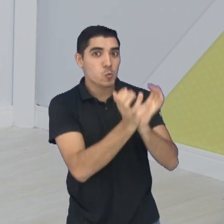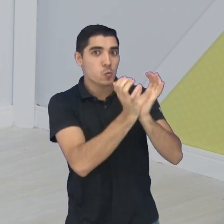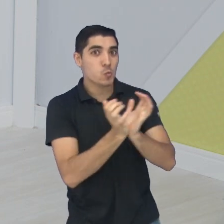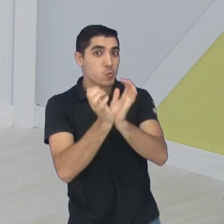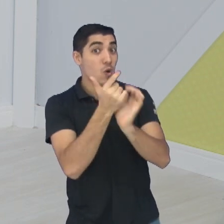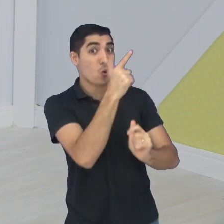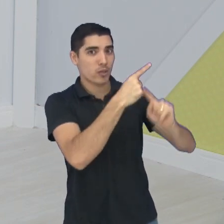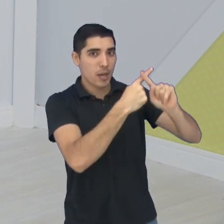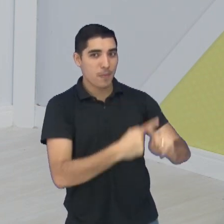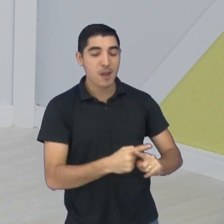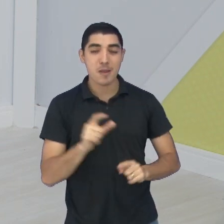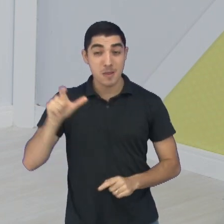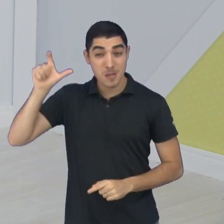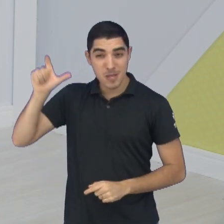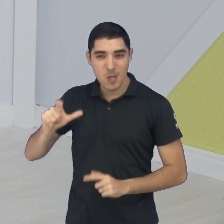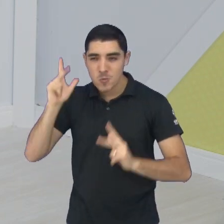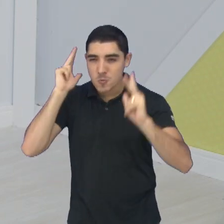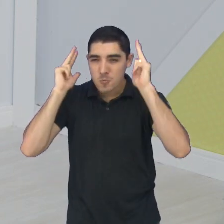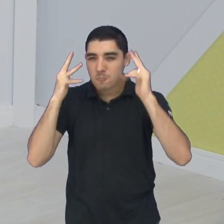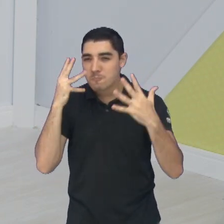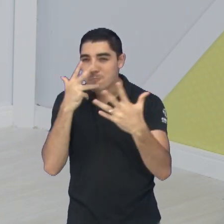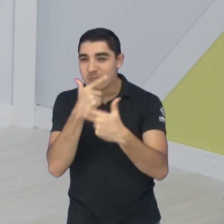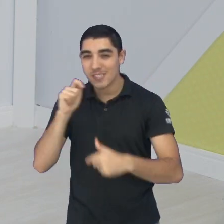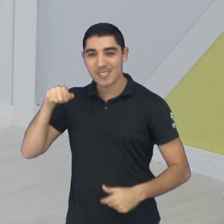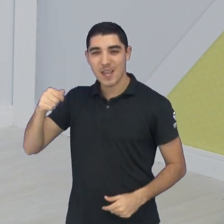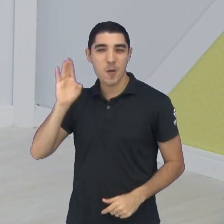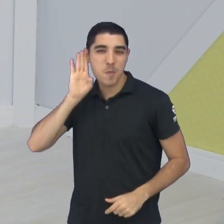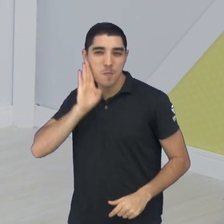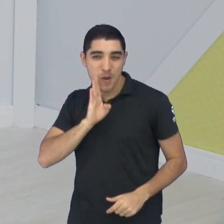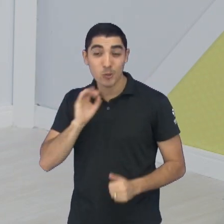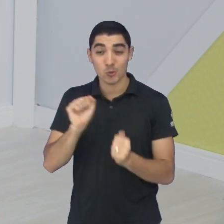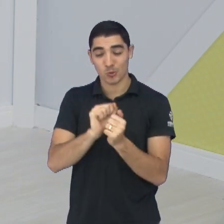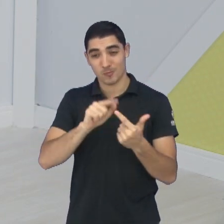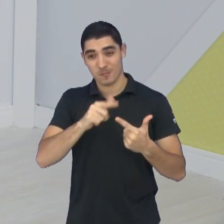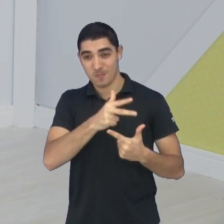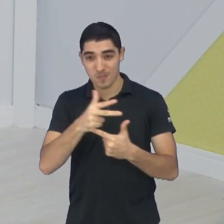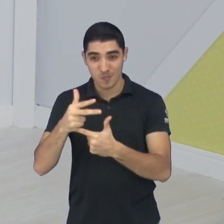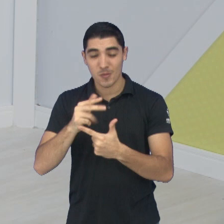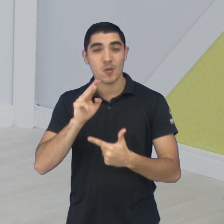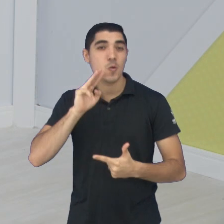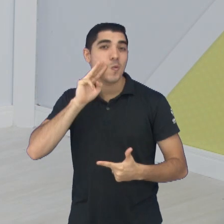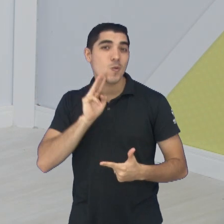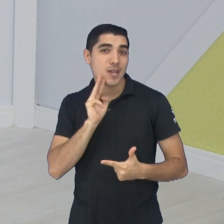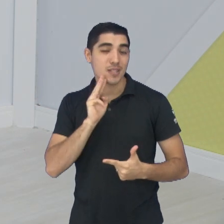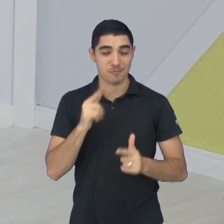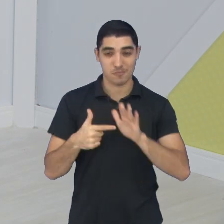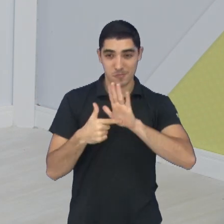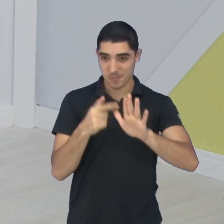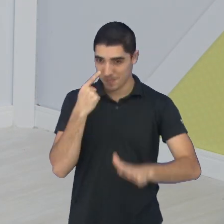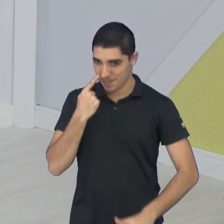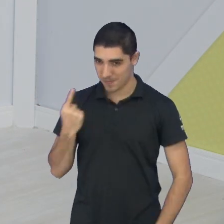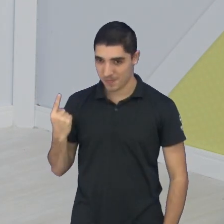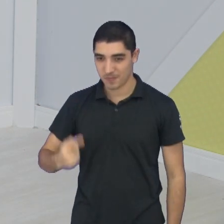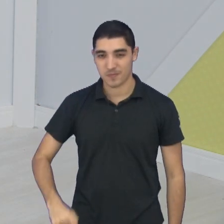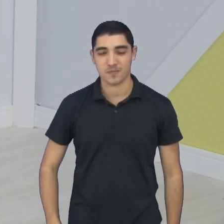repórter Cabelinho na Régua, o Paulo Ricardo, junto com o cinegrafista William Almeida. Solta, Matheus!